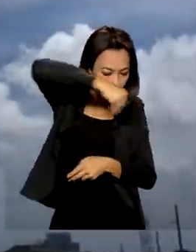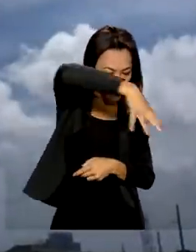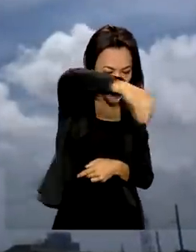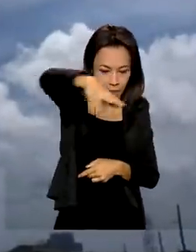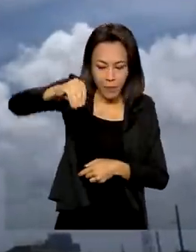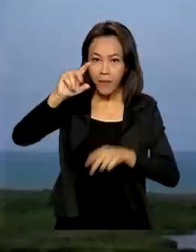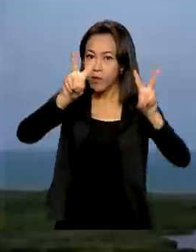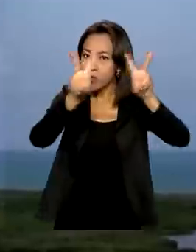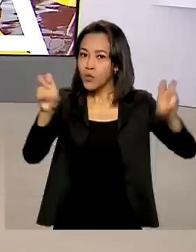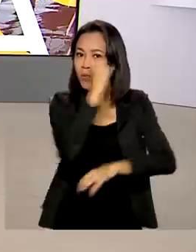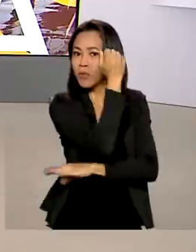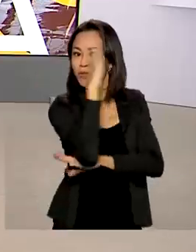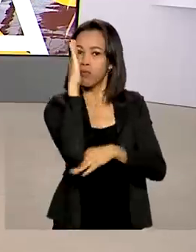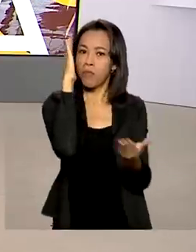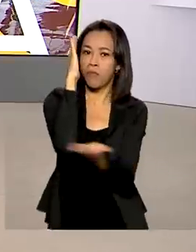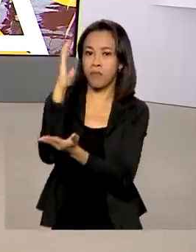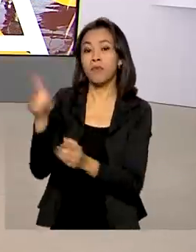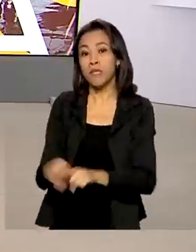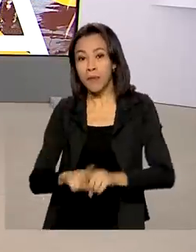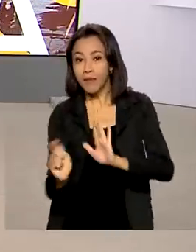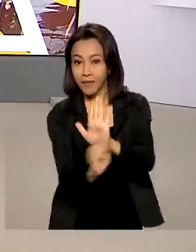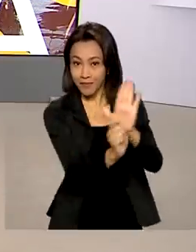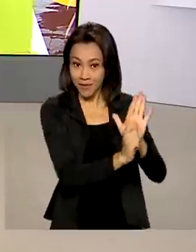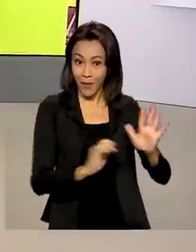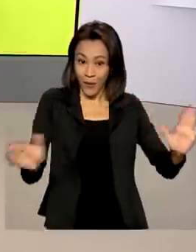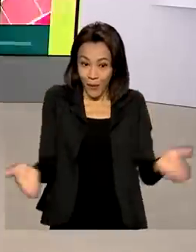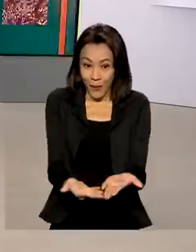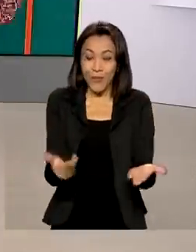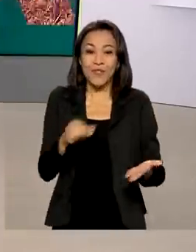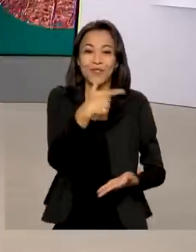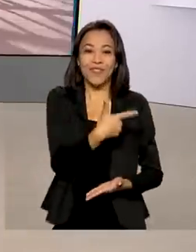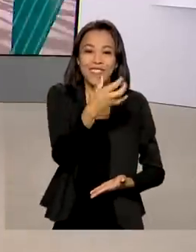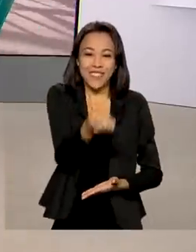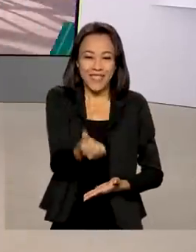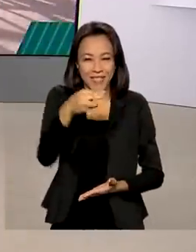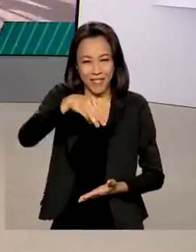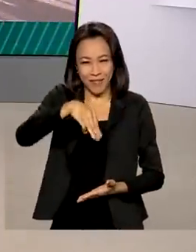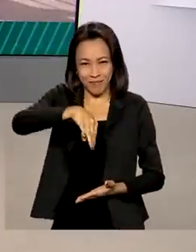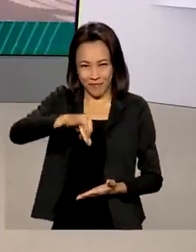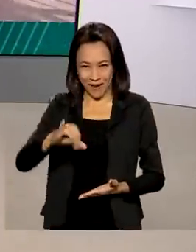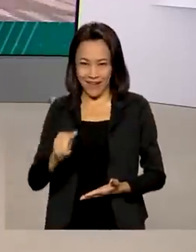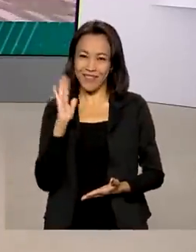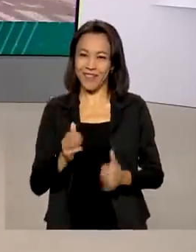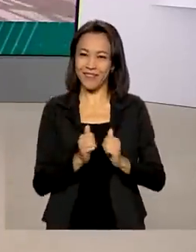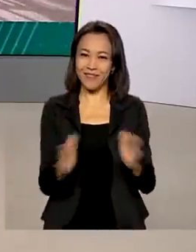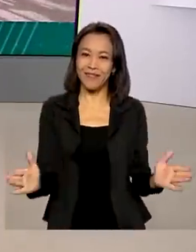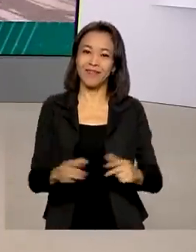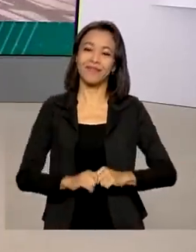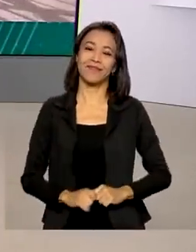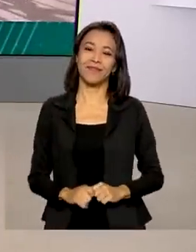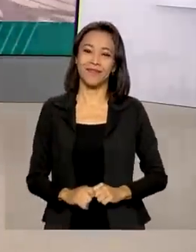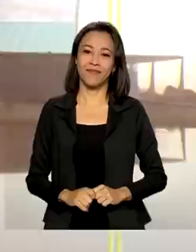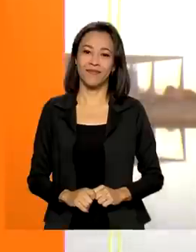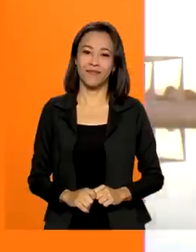e o tráfico de drogas. Quinta-feira, 26 de maio, o Brasil em Dia já está no ar.